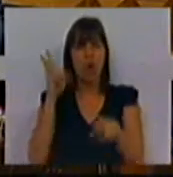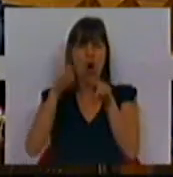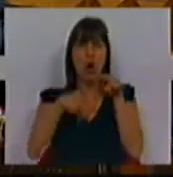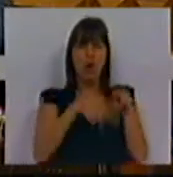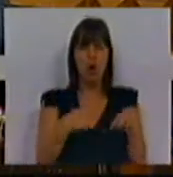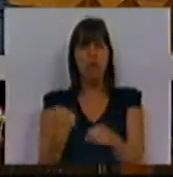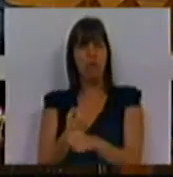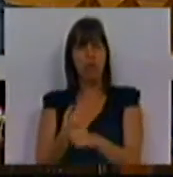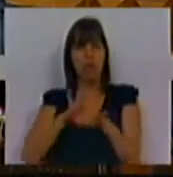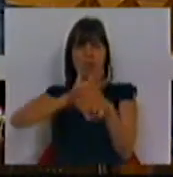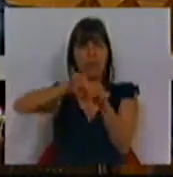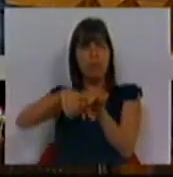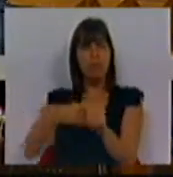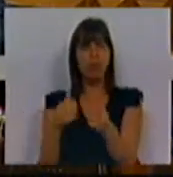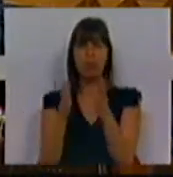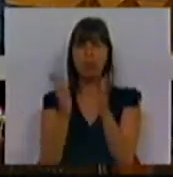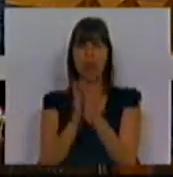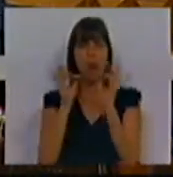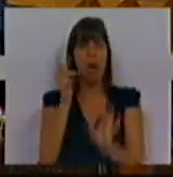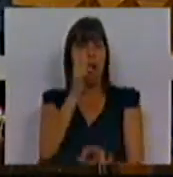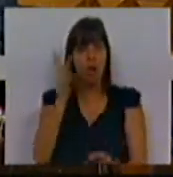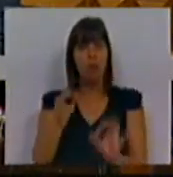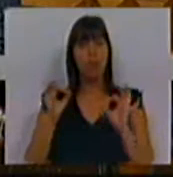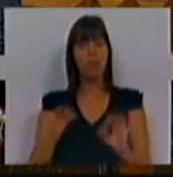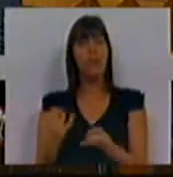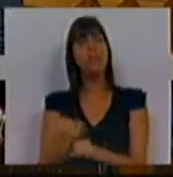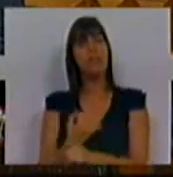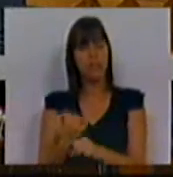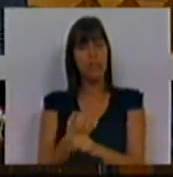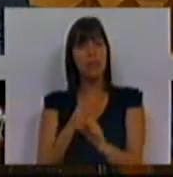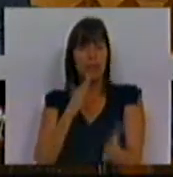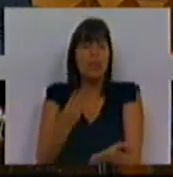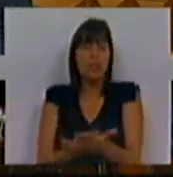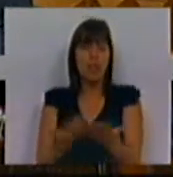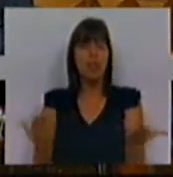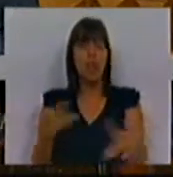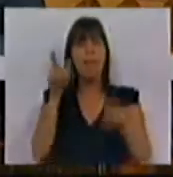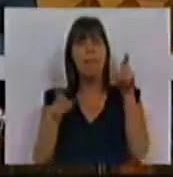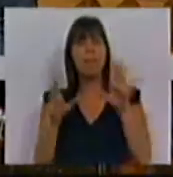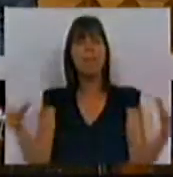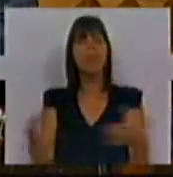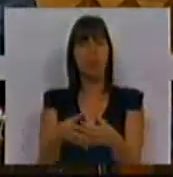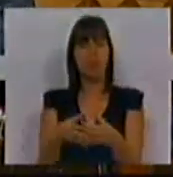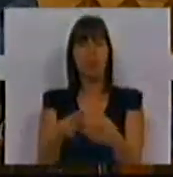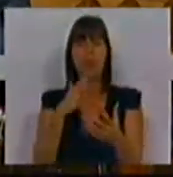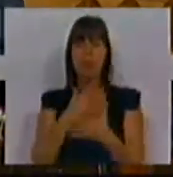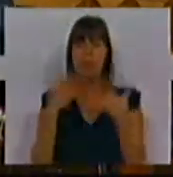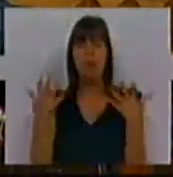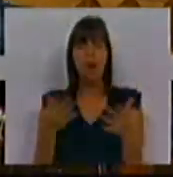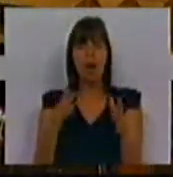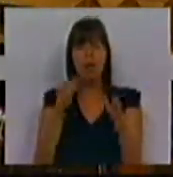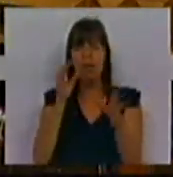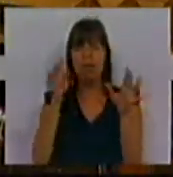funcionamento, degradação total e absoluta do serviço que é prestado às populações e uma grande